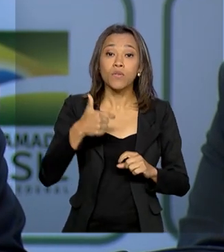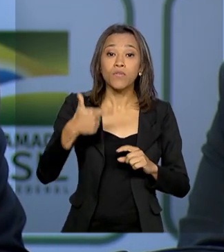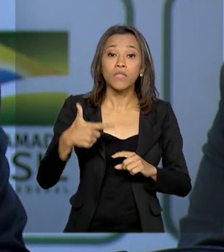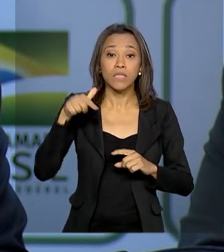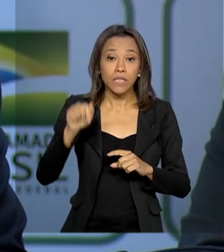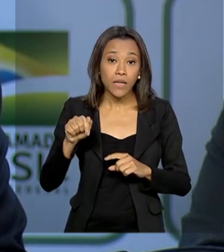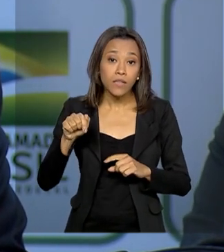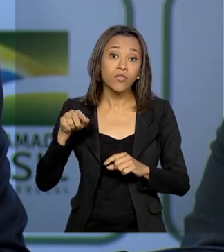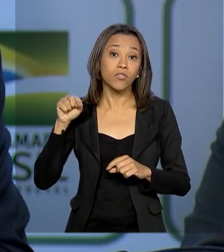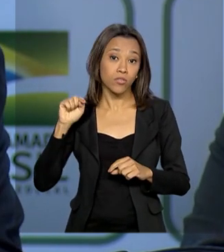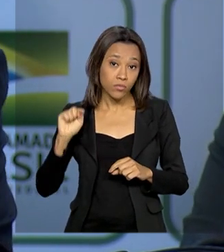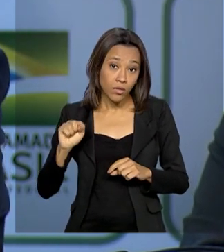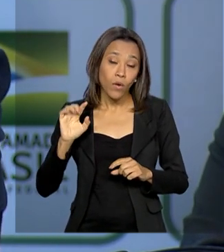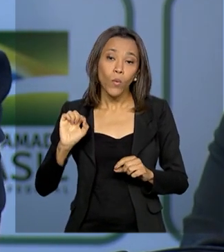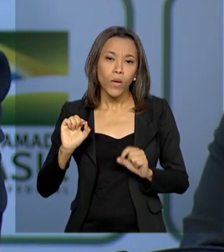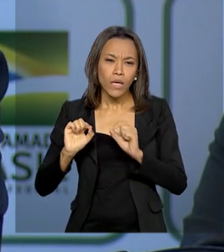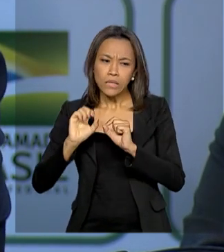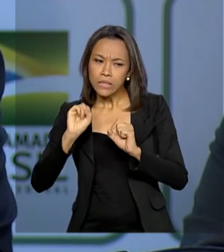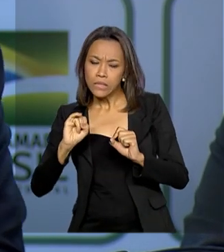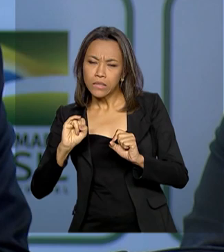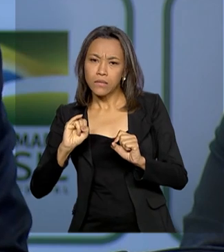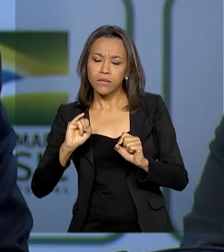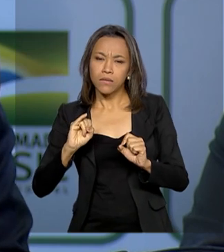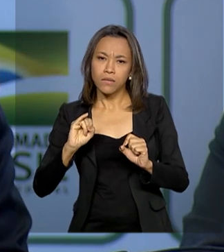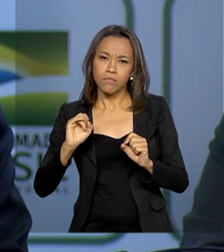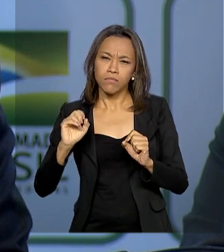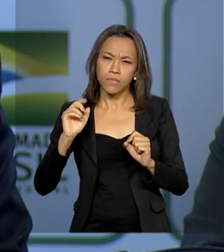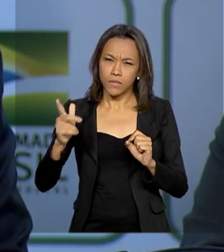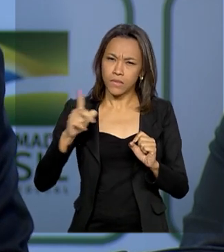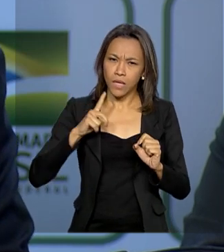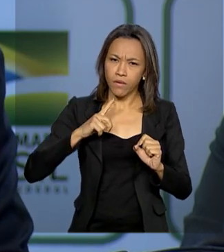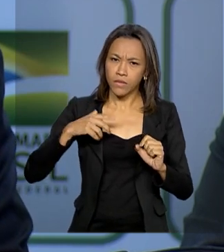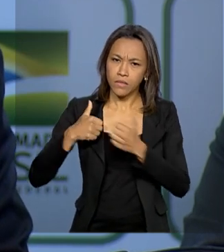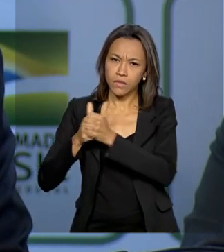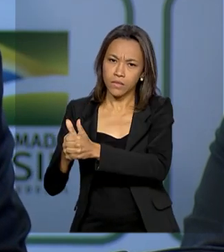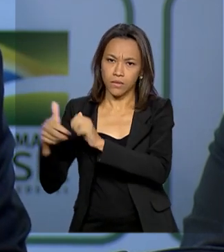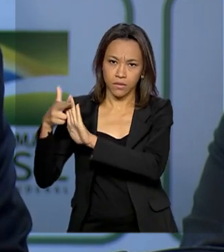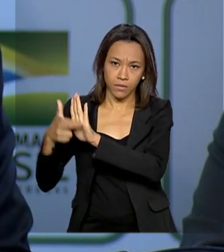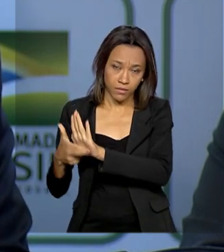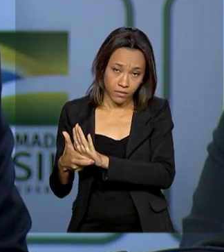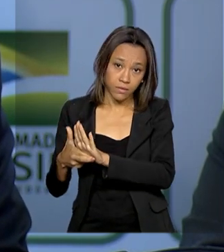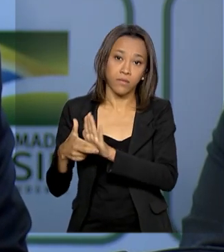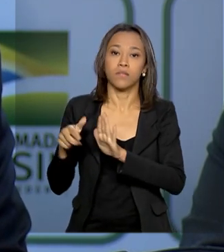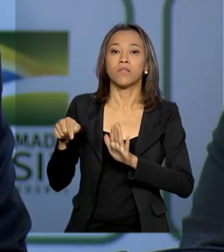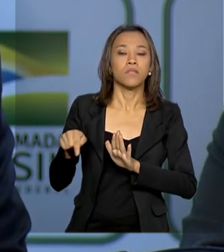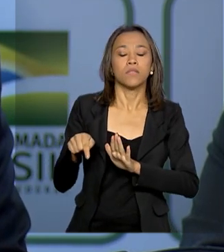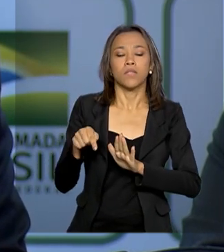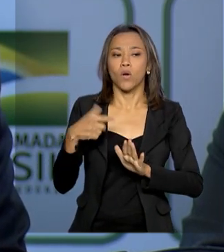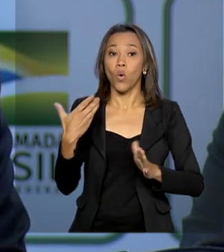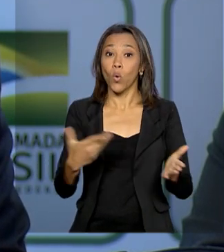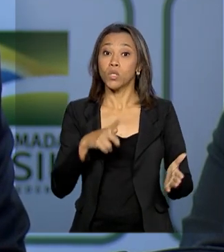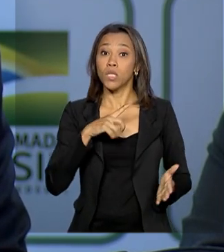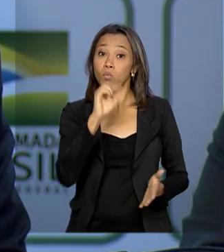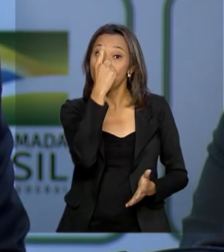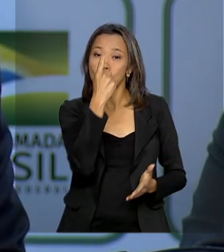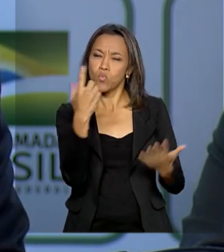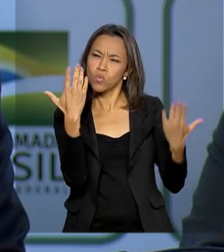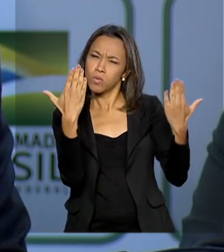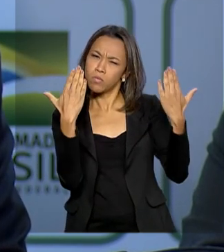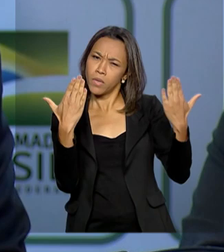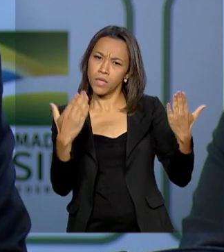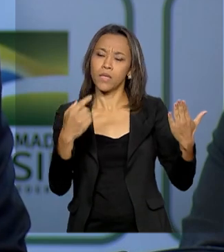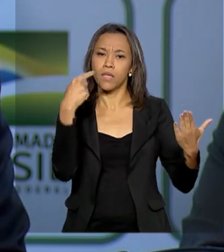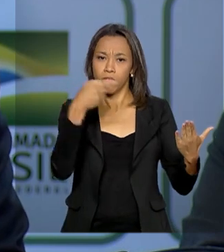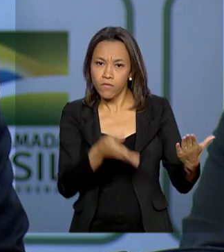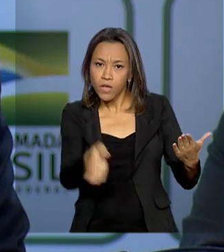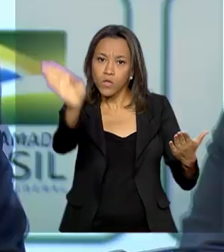exigiram a verificação se eles estavam dentro de padrão. E nós temos hoje o caso suspeito de uma paciente que viajou